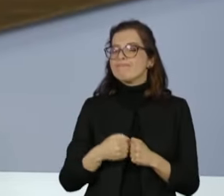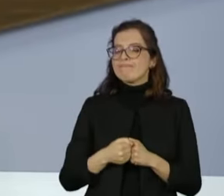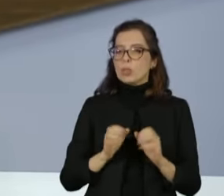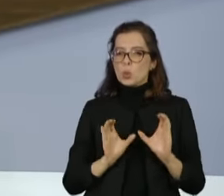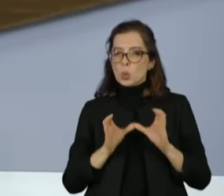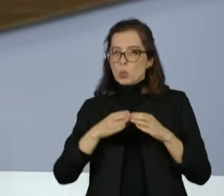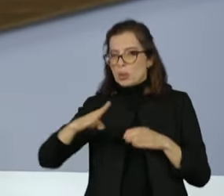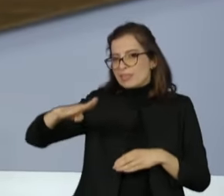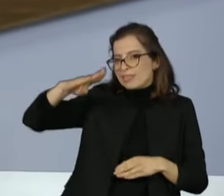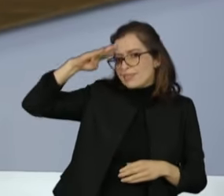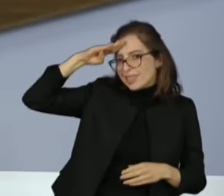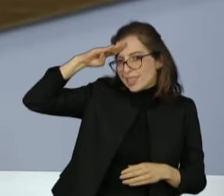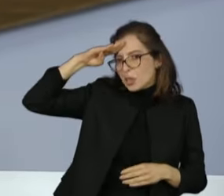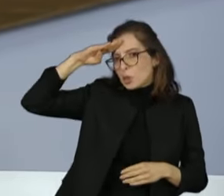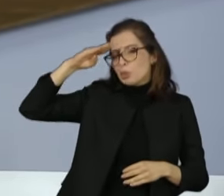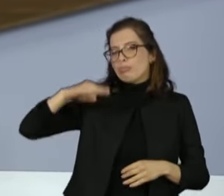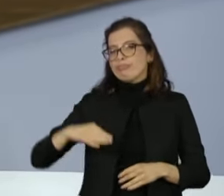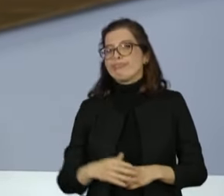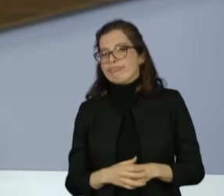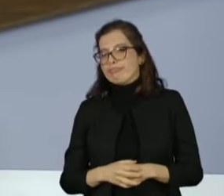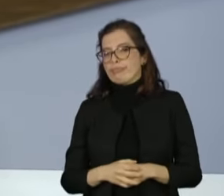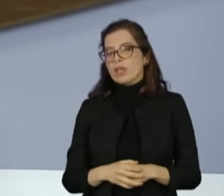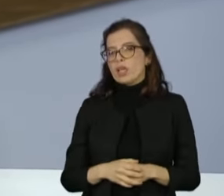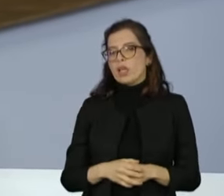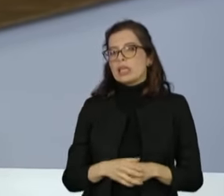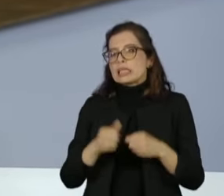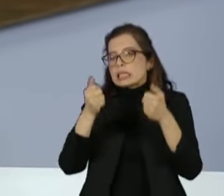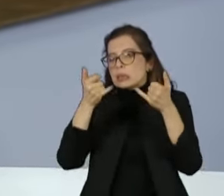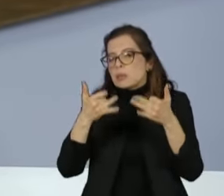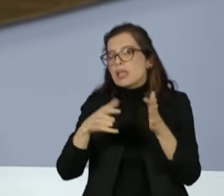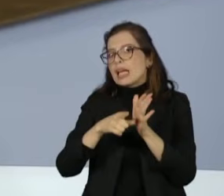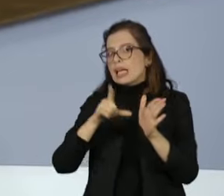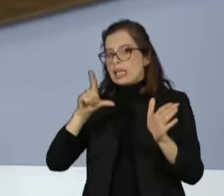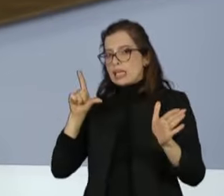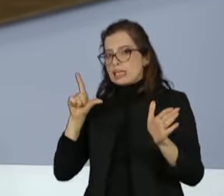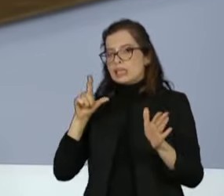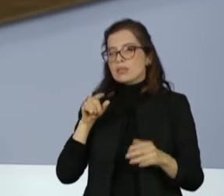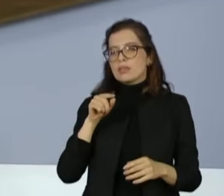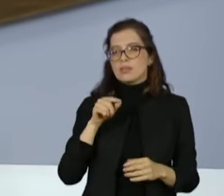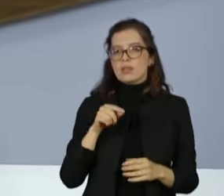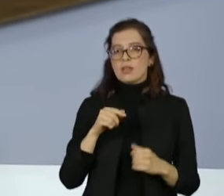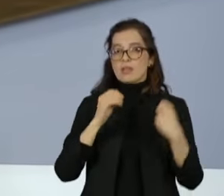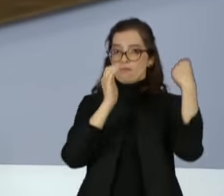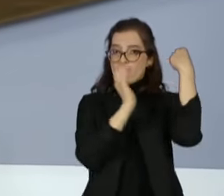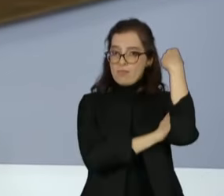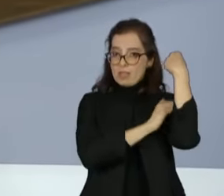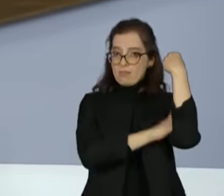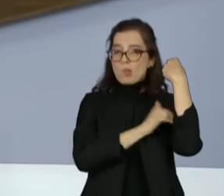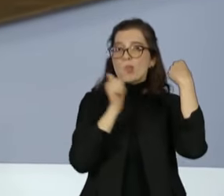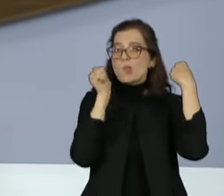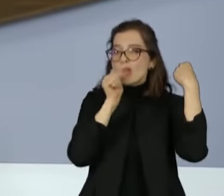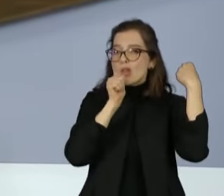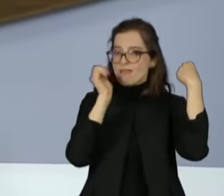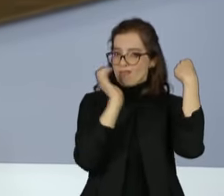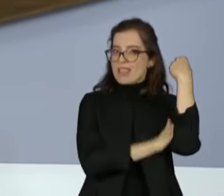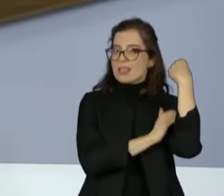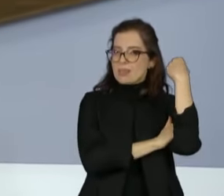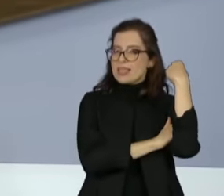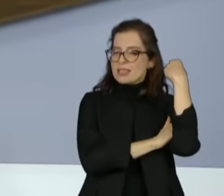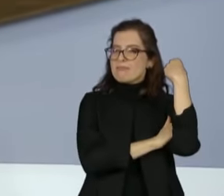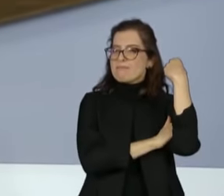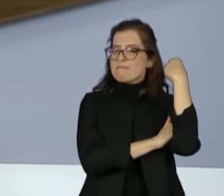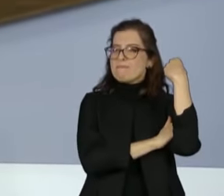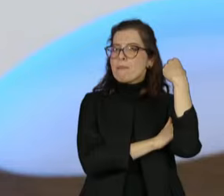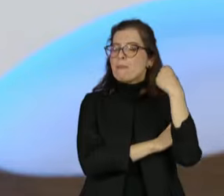Então eu quero voltar a esse assunto e dizer que uma das palavras que tem frequentado o vocabulário feminista muito